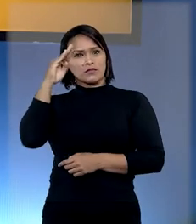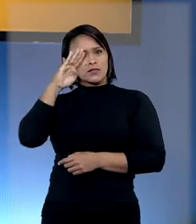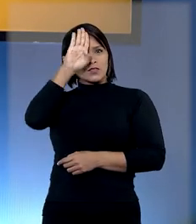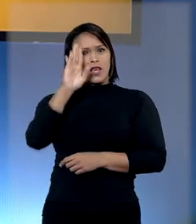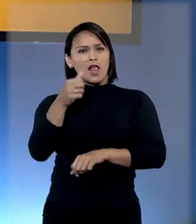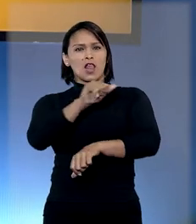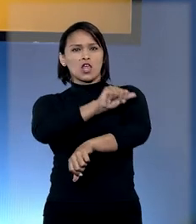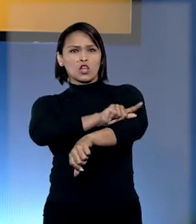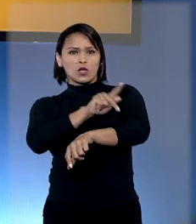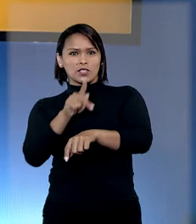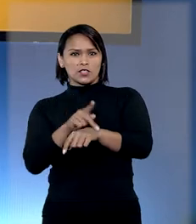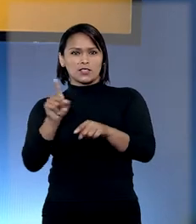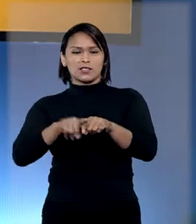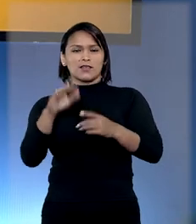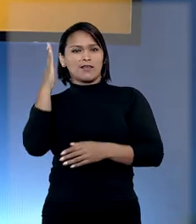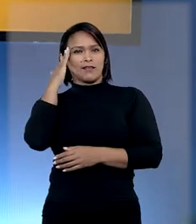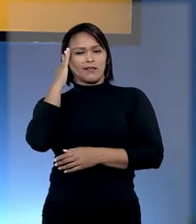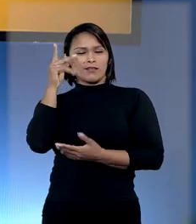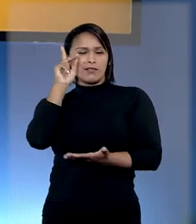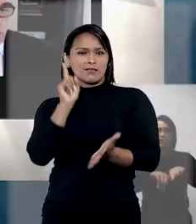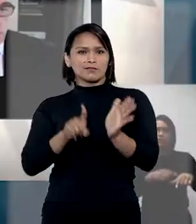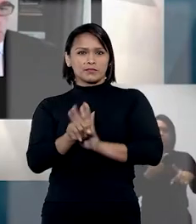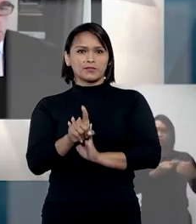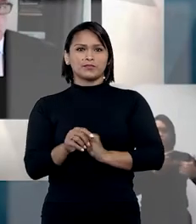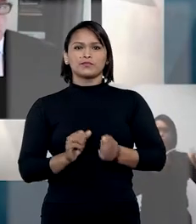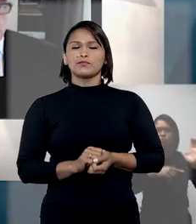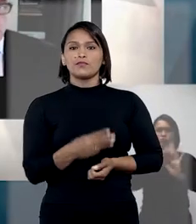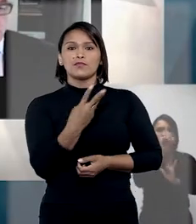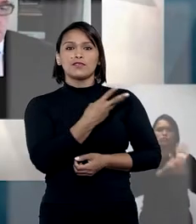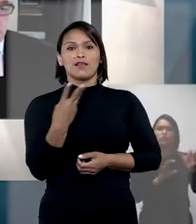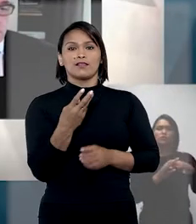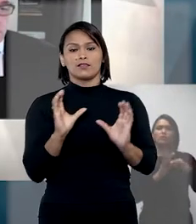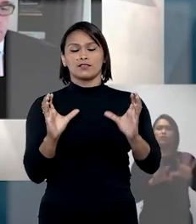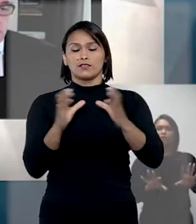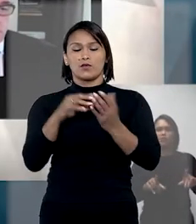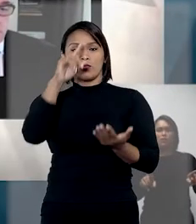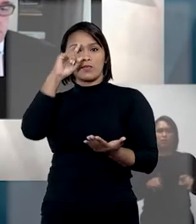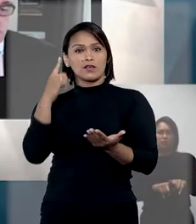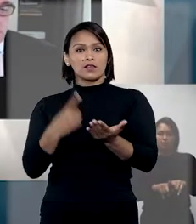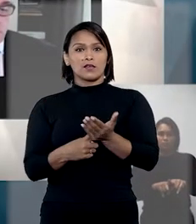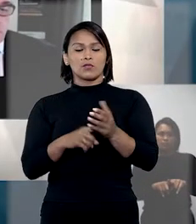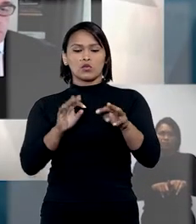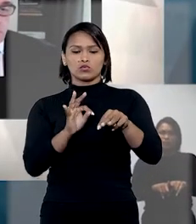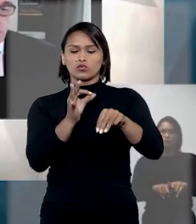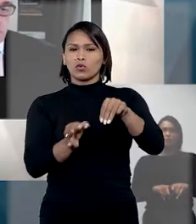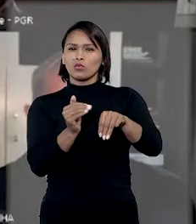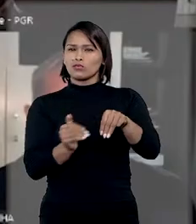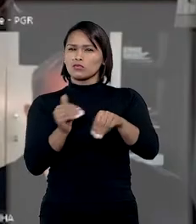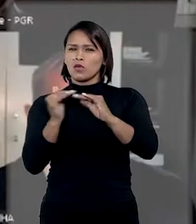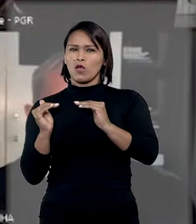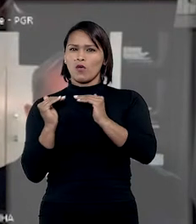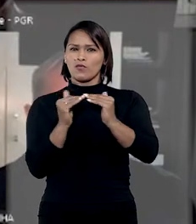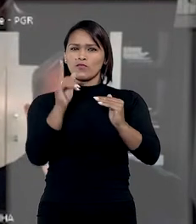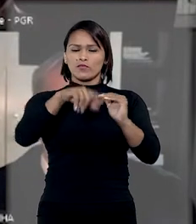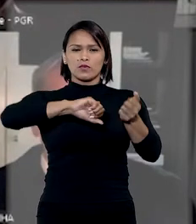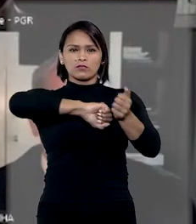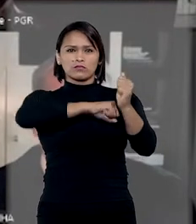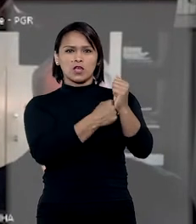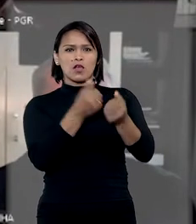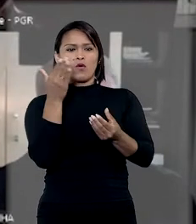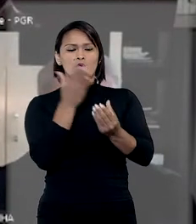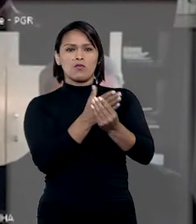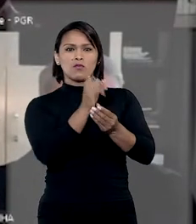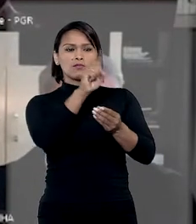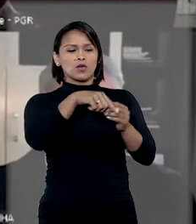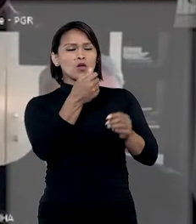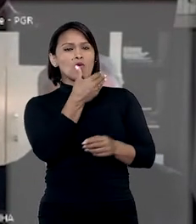no Tocantins. Entenda a decisão. A terceira sessão do STJ determinou por unanimidade o trancamento de inquérito